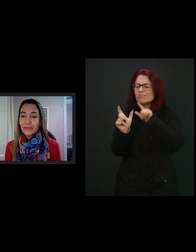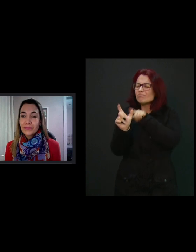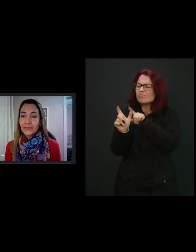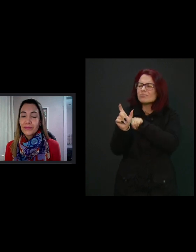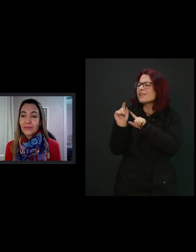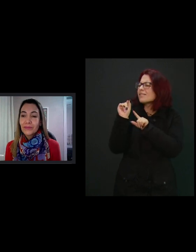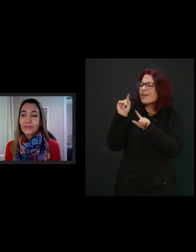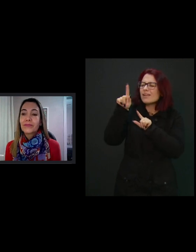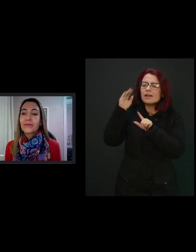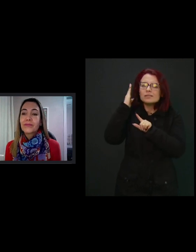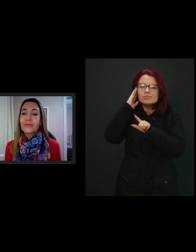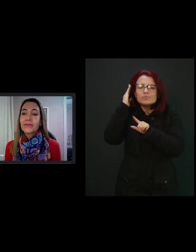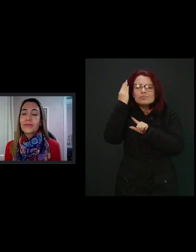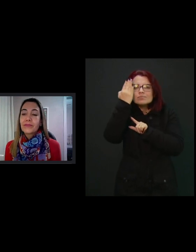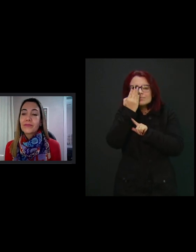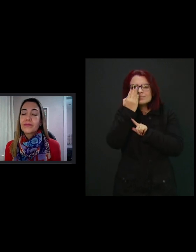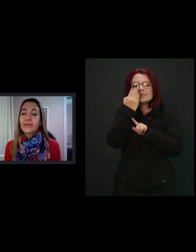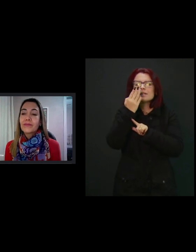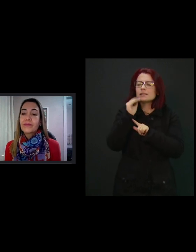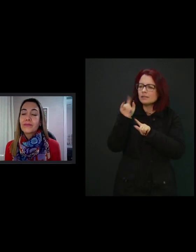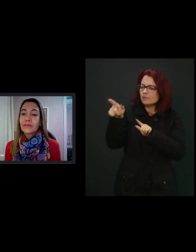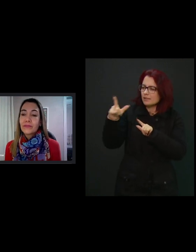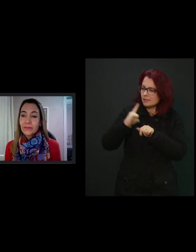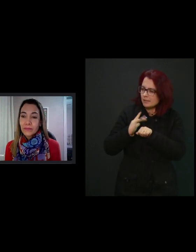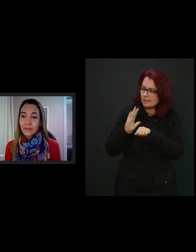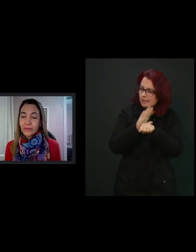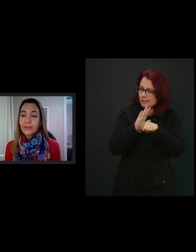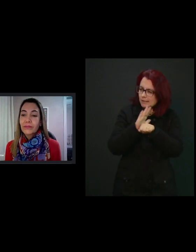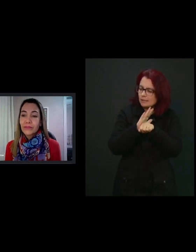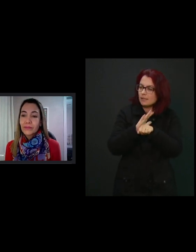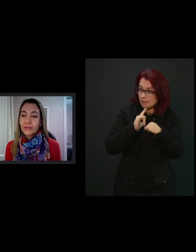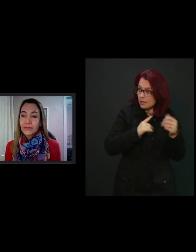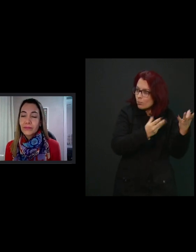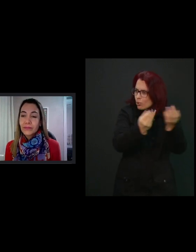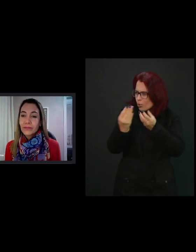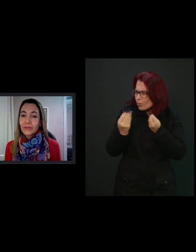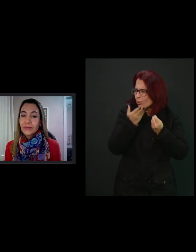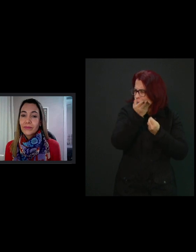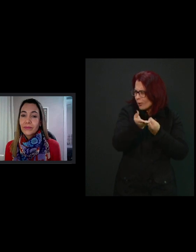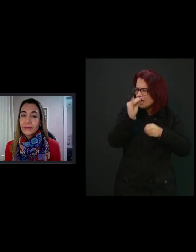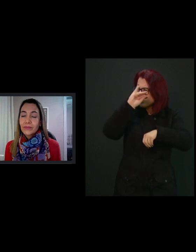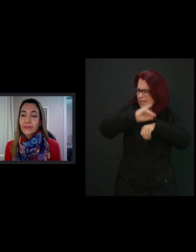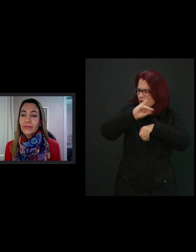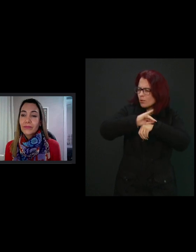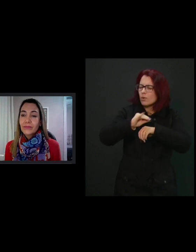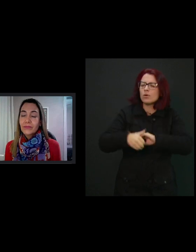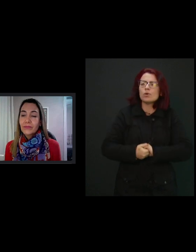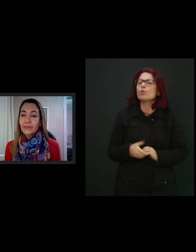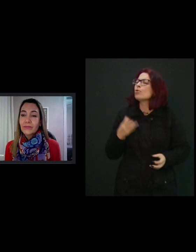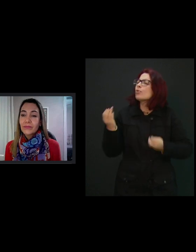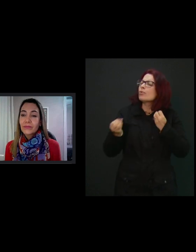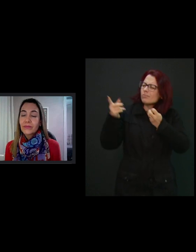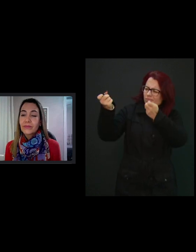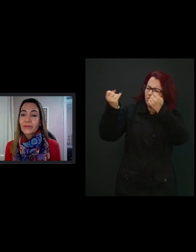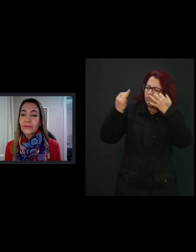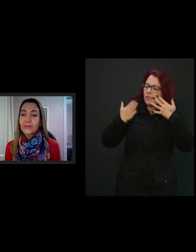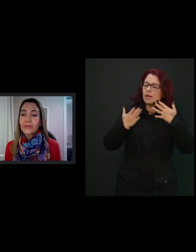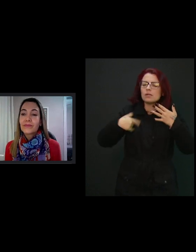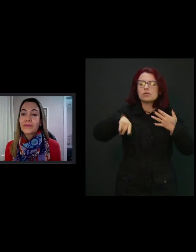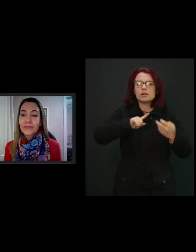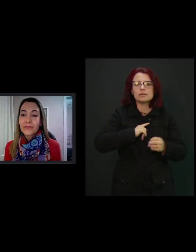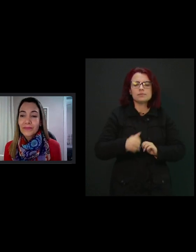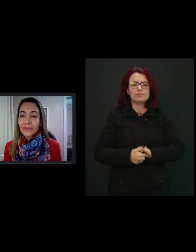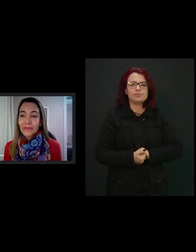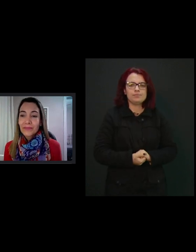Se vocês atendem lá no centro vários estudantes surdos cegos, como que é? Se você pode explicar para nós.